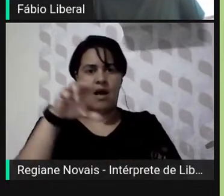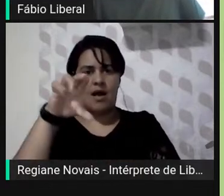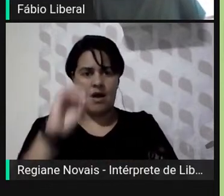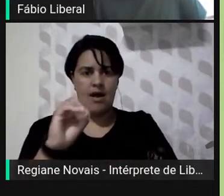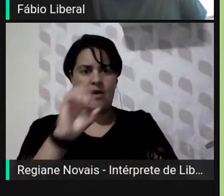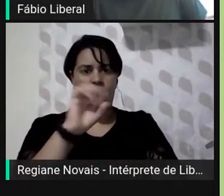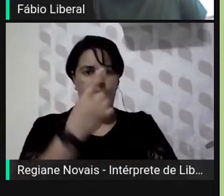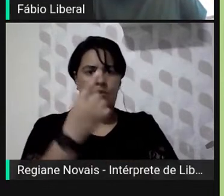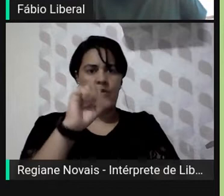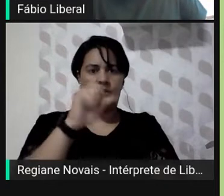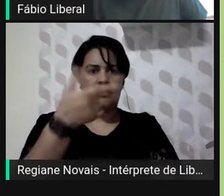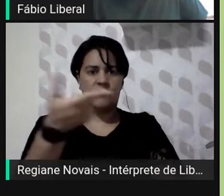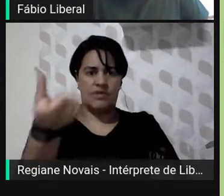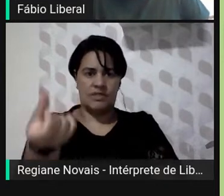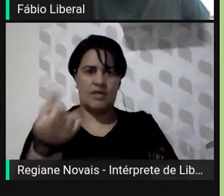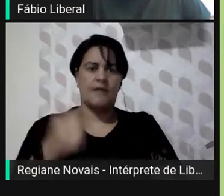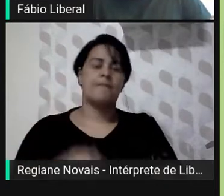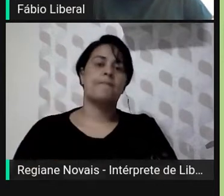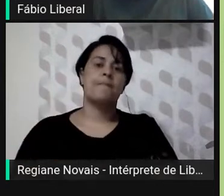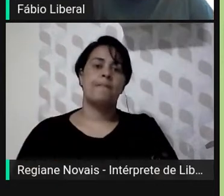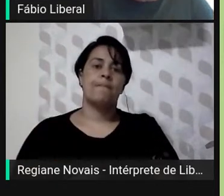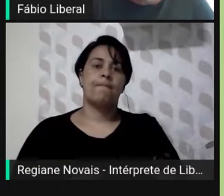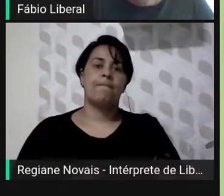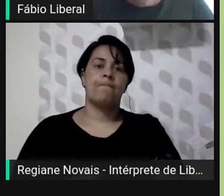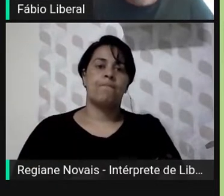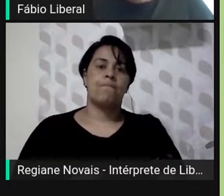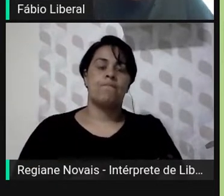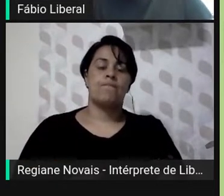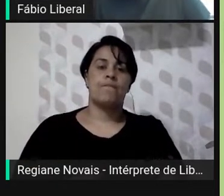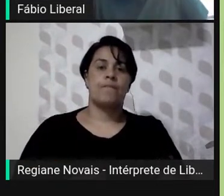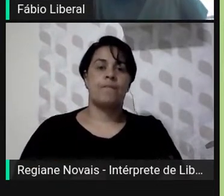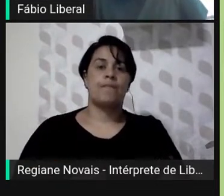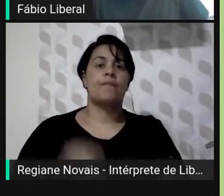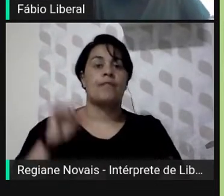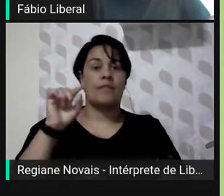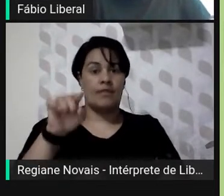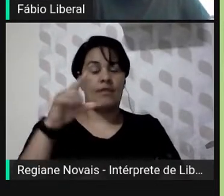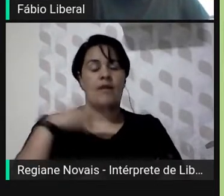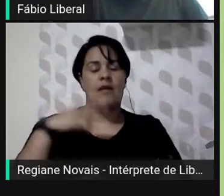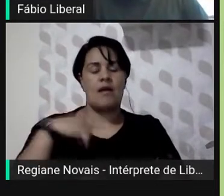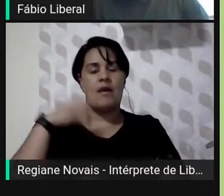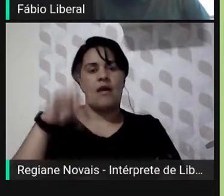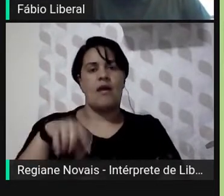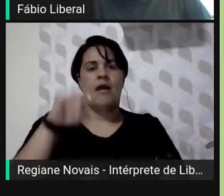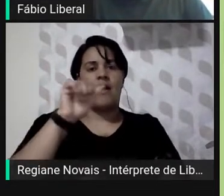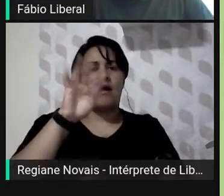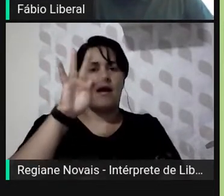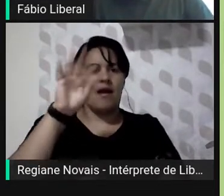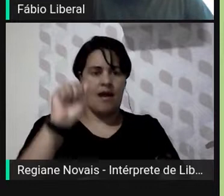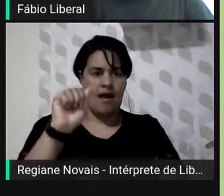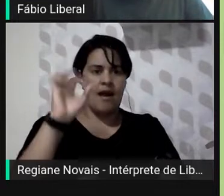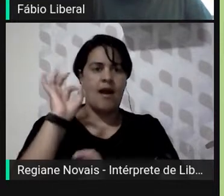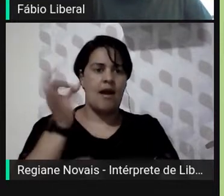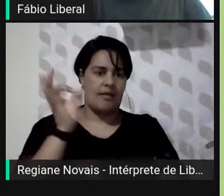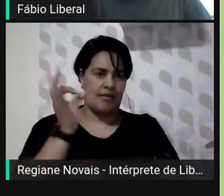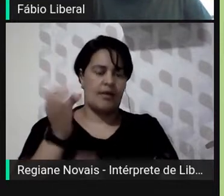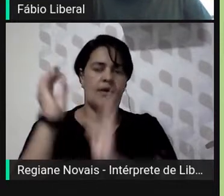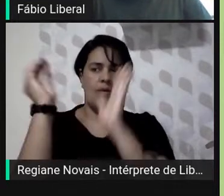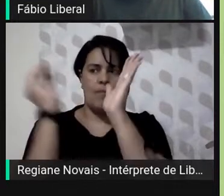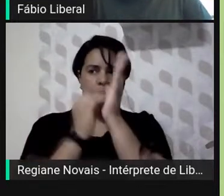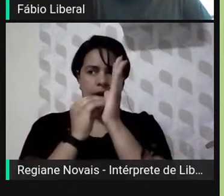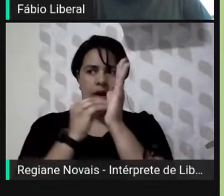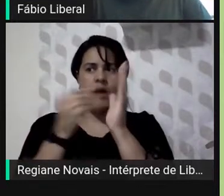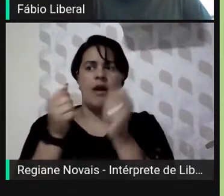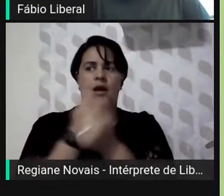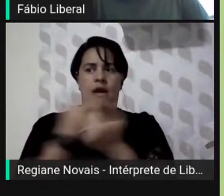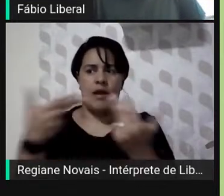próximo slide, dá para ver que nós dispomos das atas, não somente dessas sessões, mas também de reuniões preparatórias